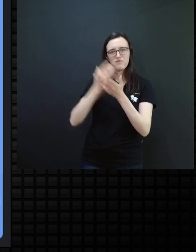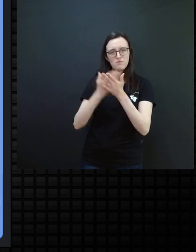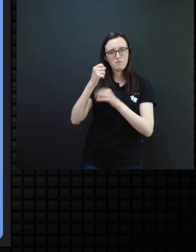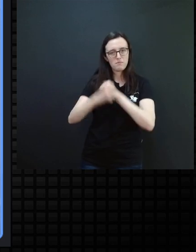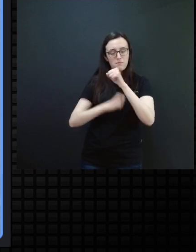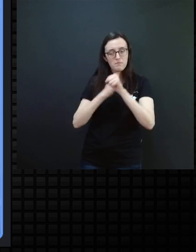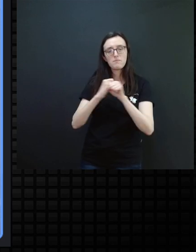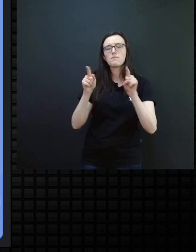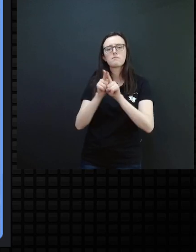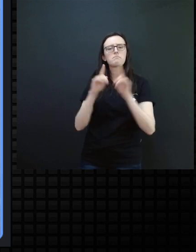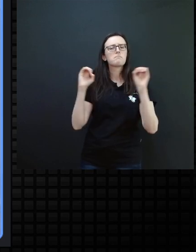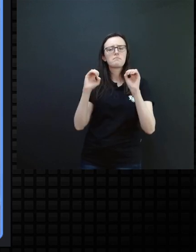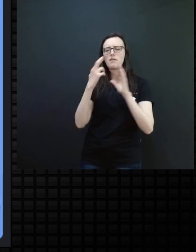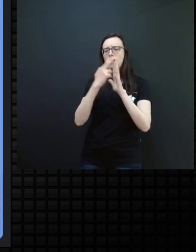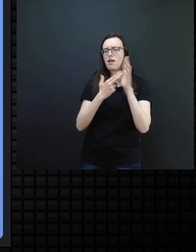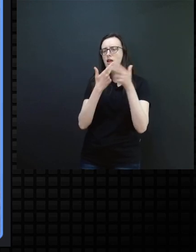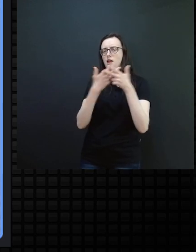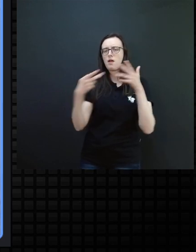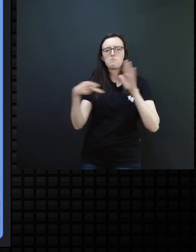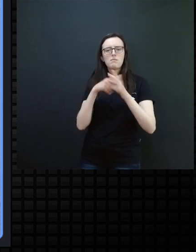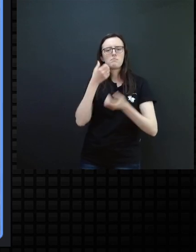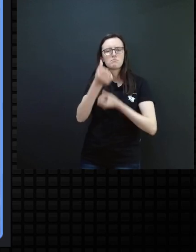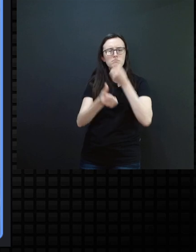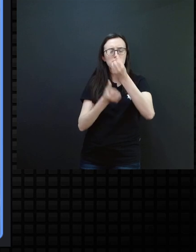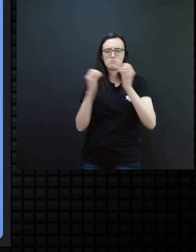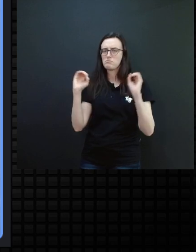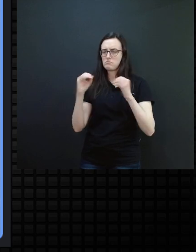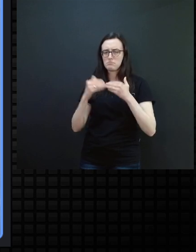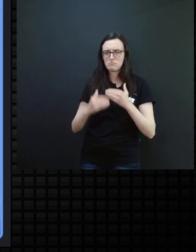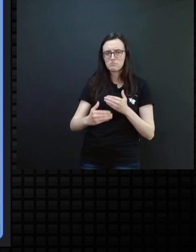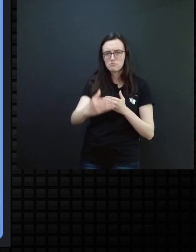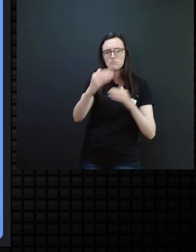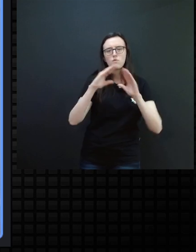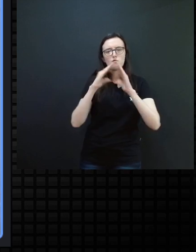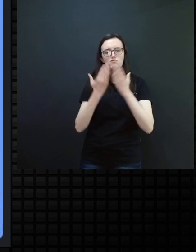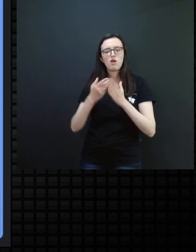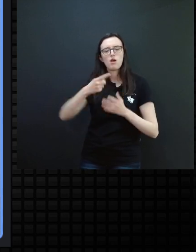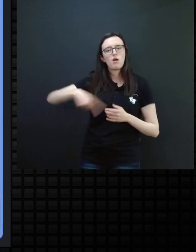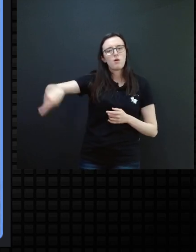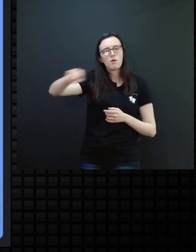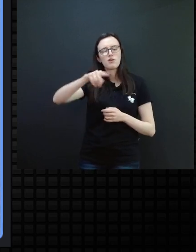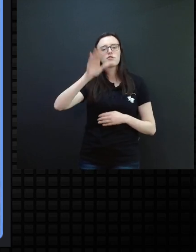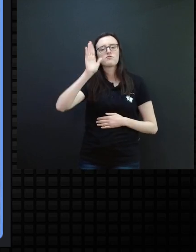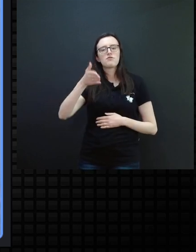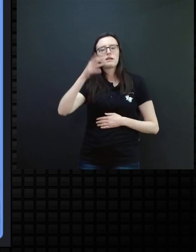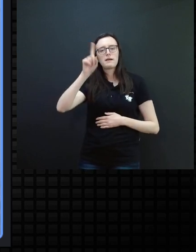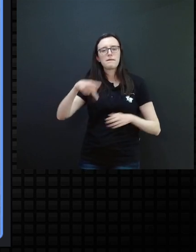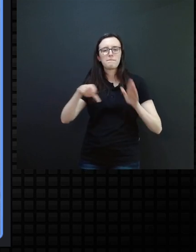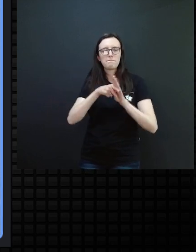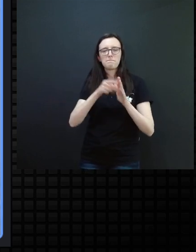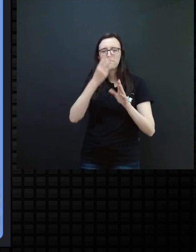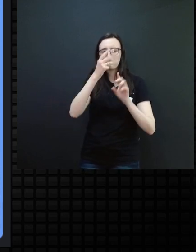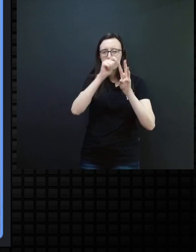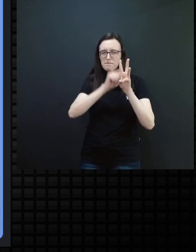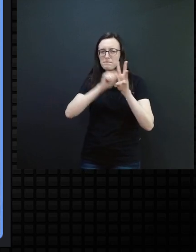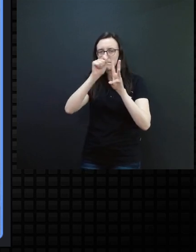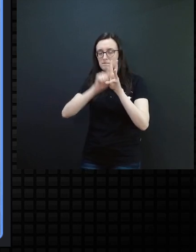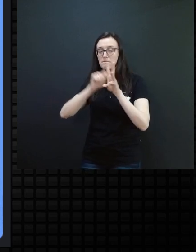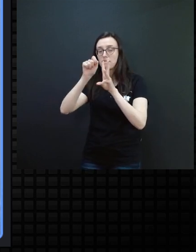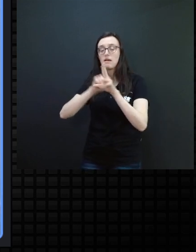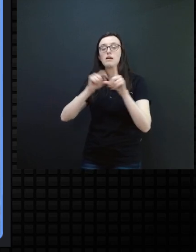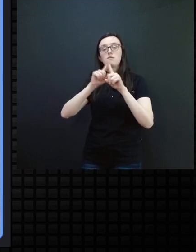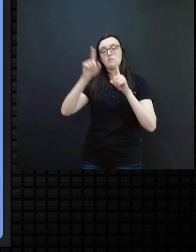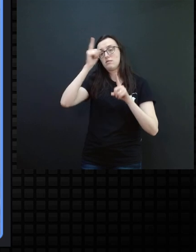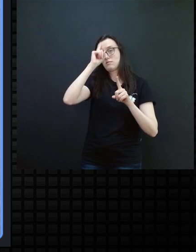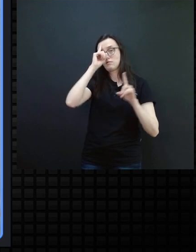e nem dos relatórios semestrais ou trimestrais, né, para as escolas que são, é, por trimestres, mas no